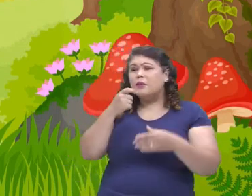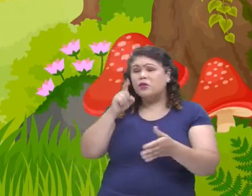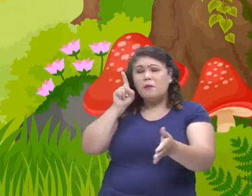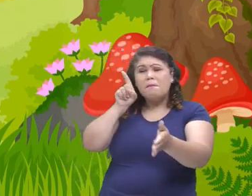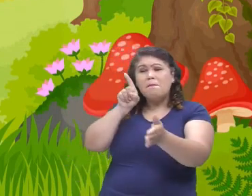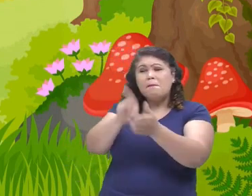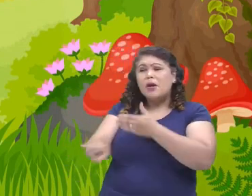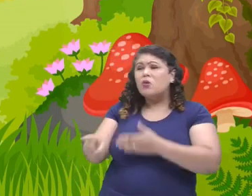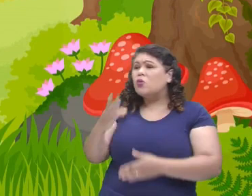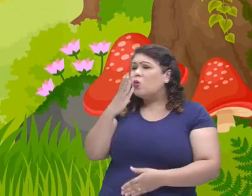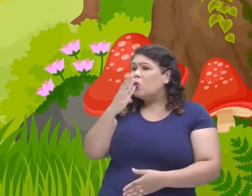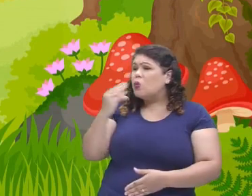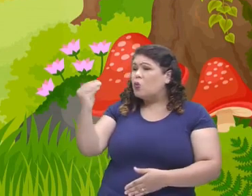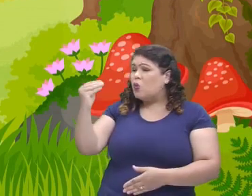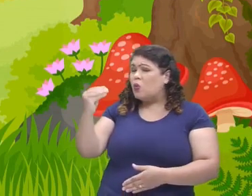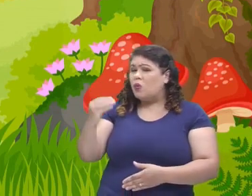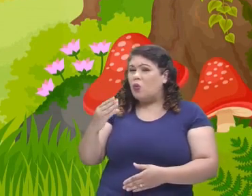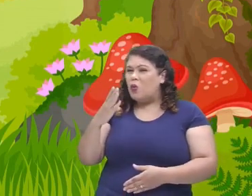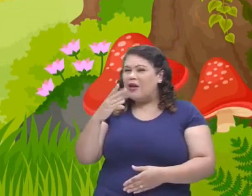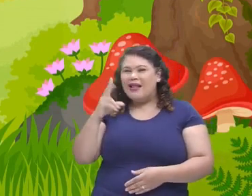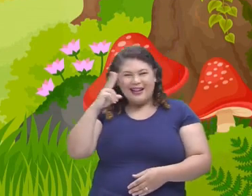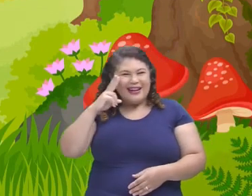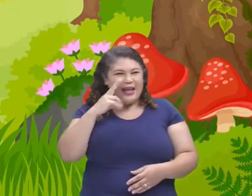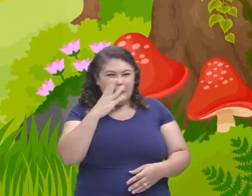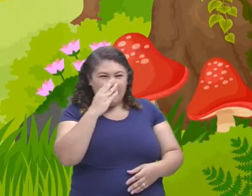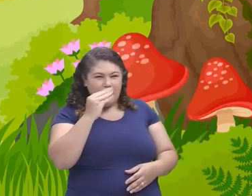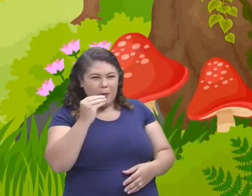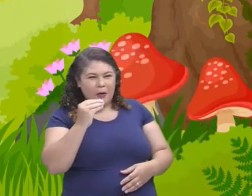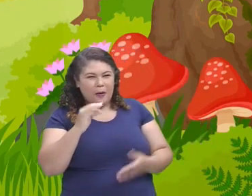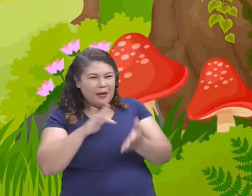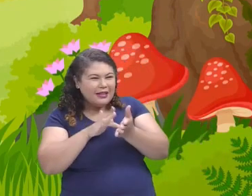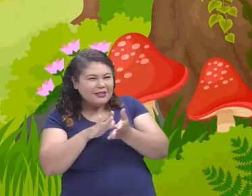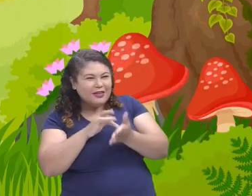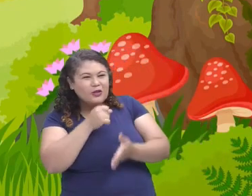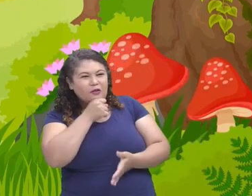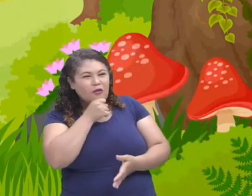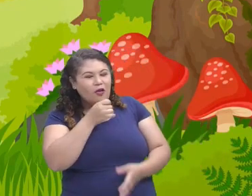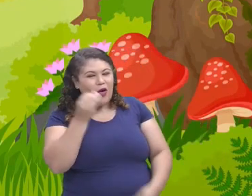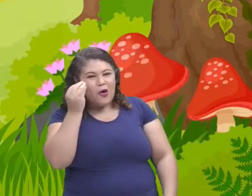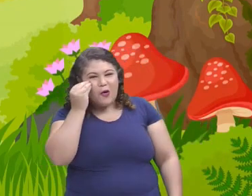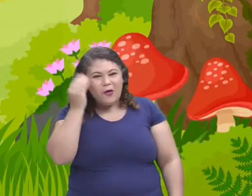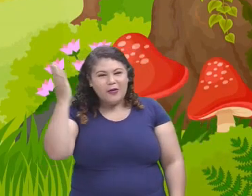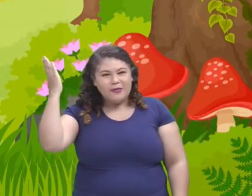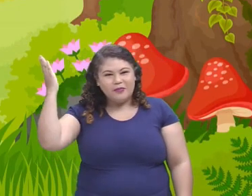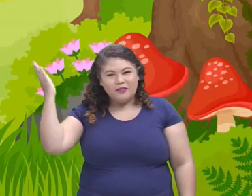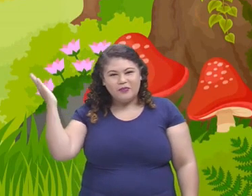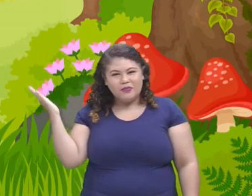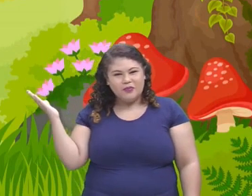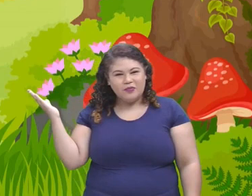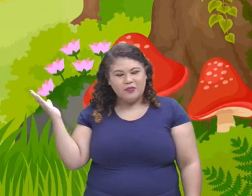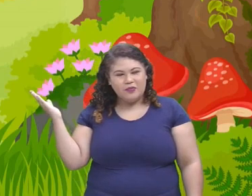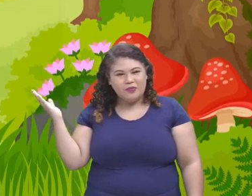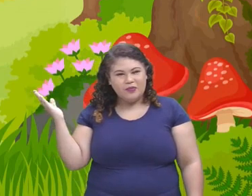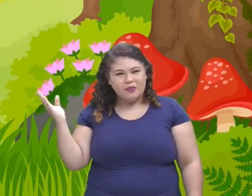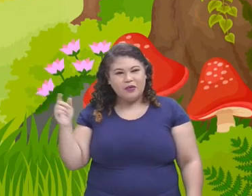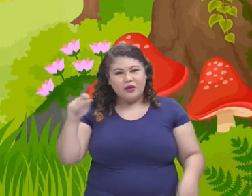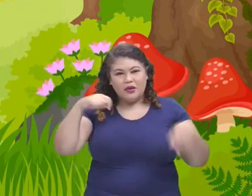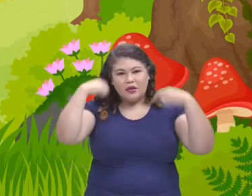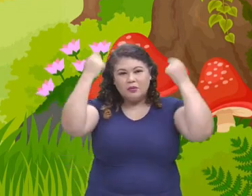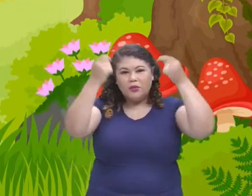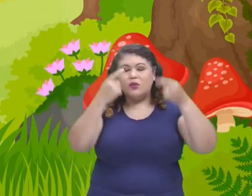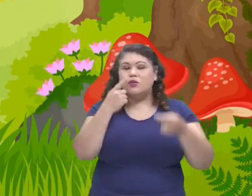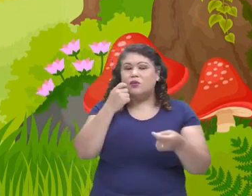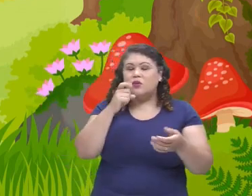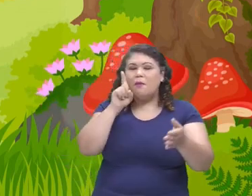Mal, disfarçado de vovozinha? Vamos ver? Olha só! Vamos ver o que está escrito aqui, crianças?